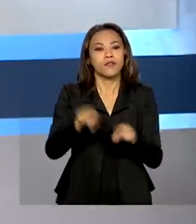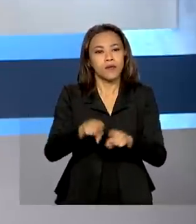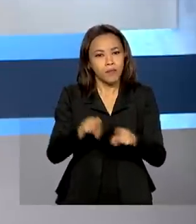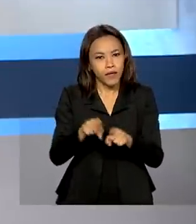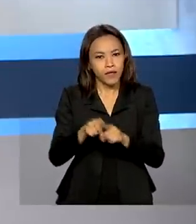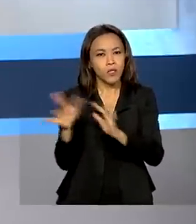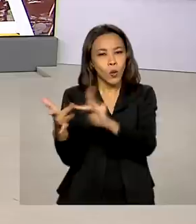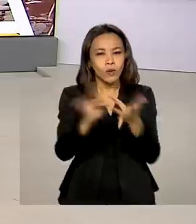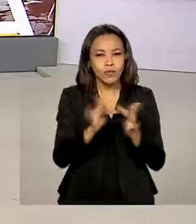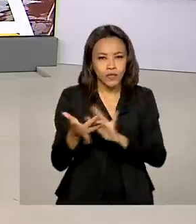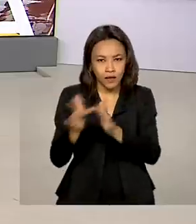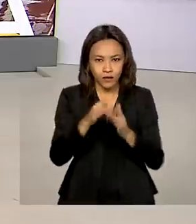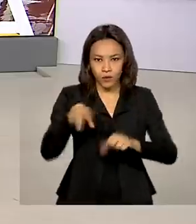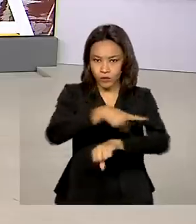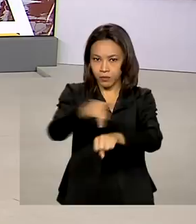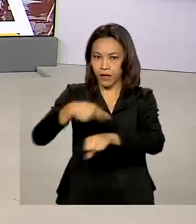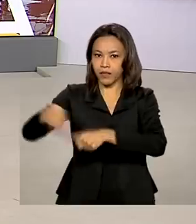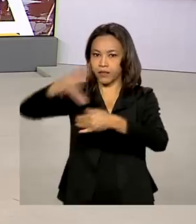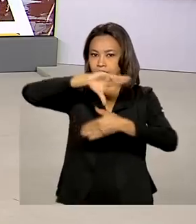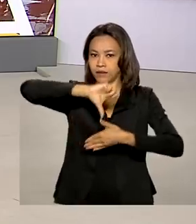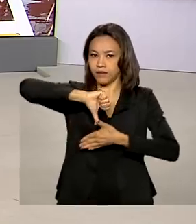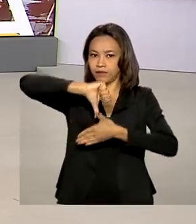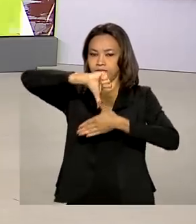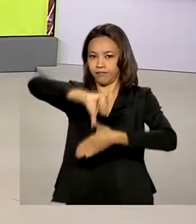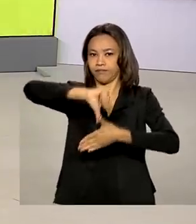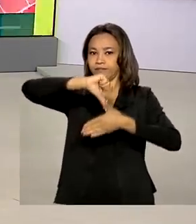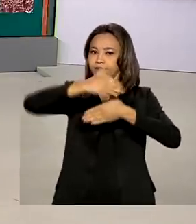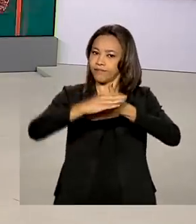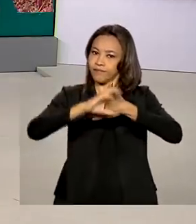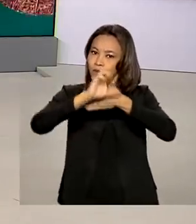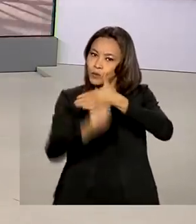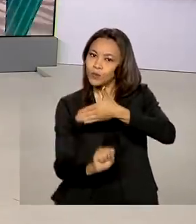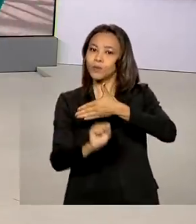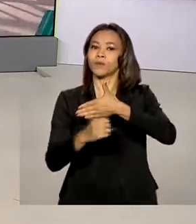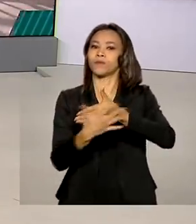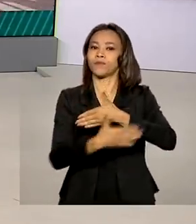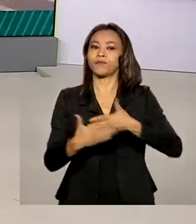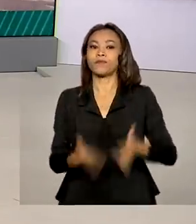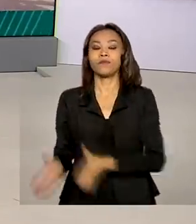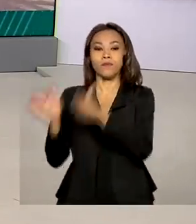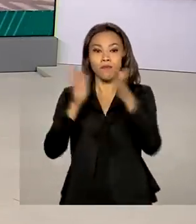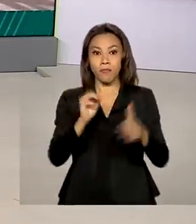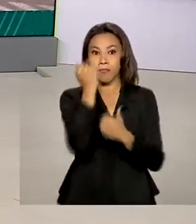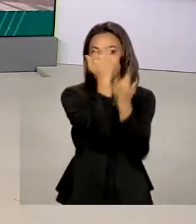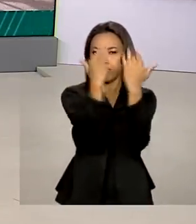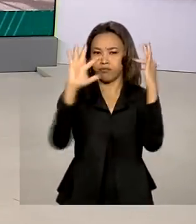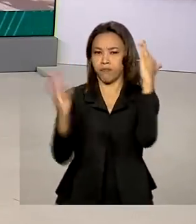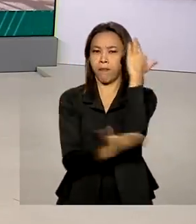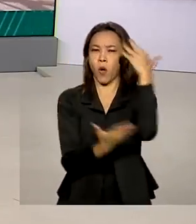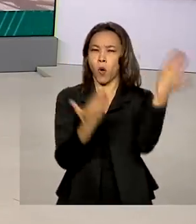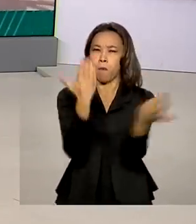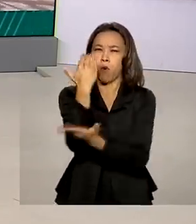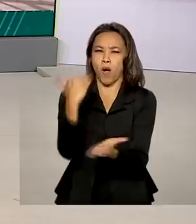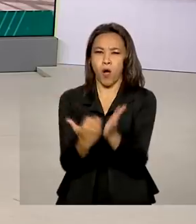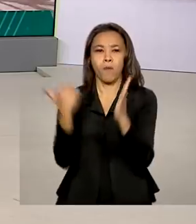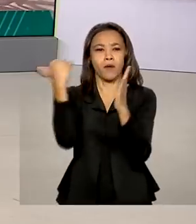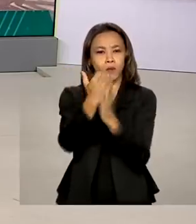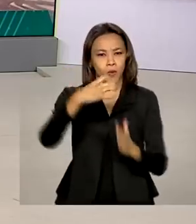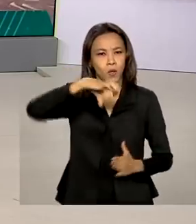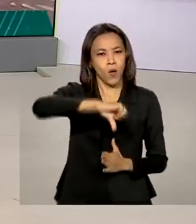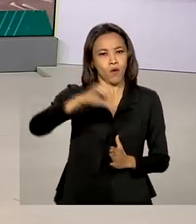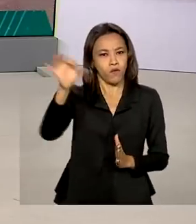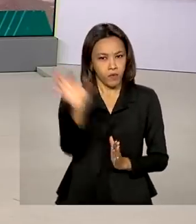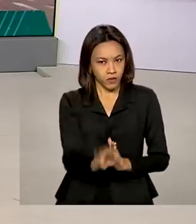sul-americanos. O desmatamento na Amazônia aumentou 9% entre agosto do ano passado e julho deste ano,